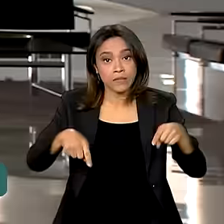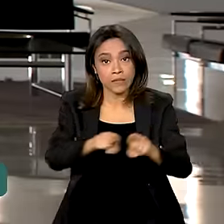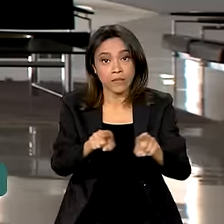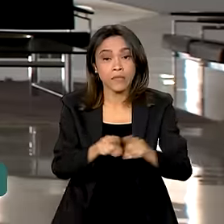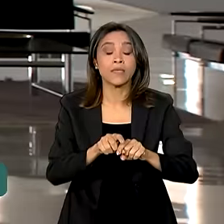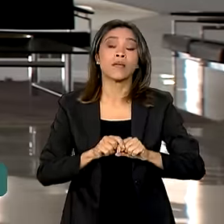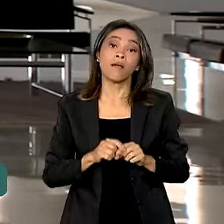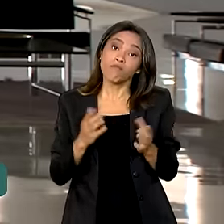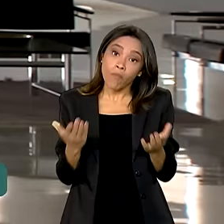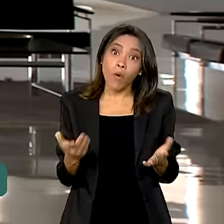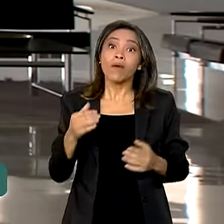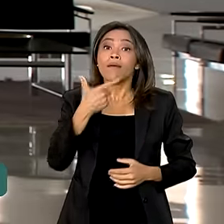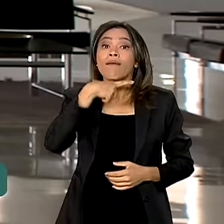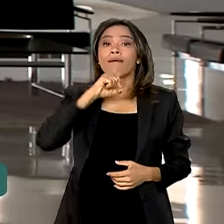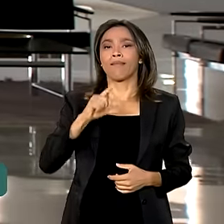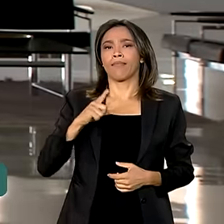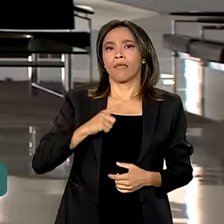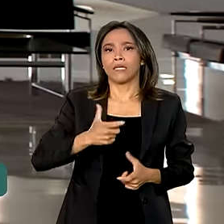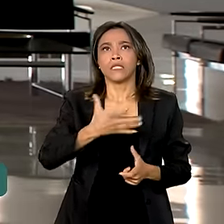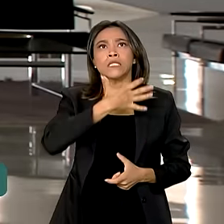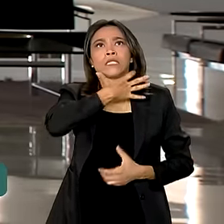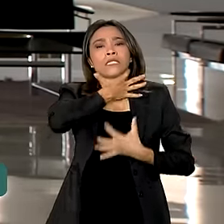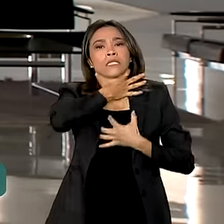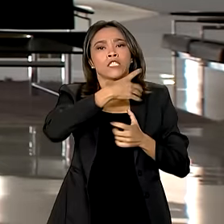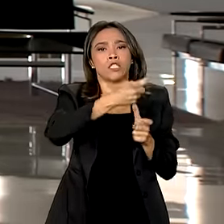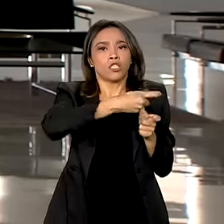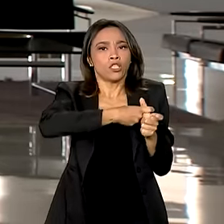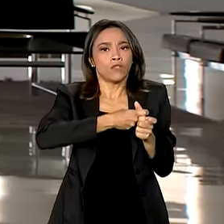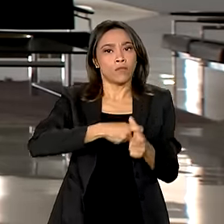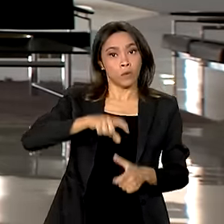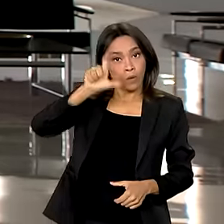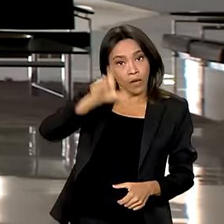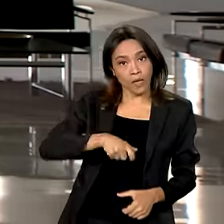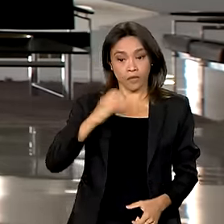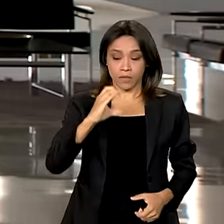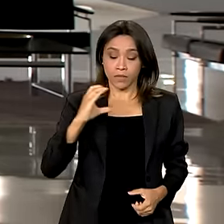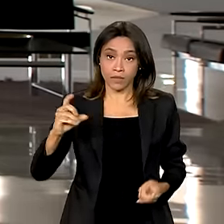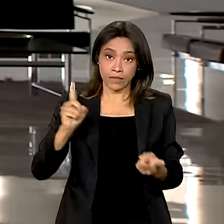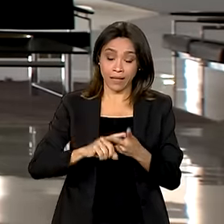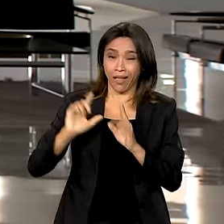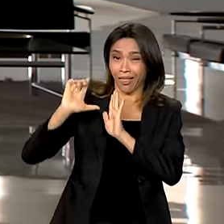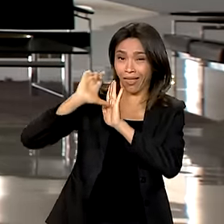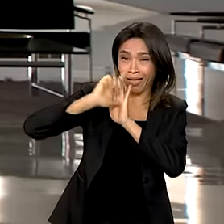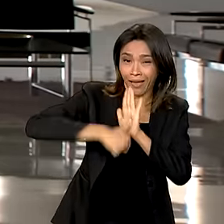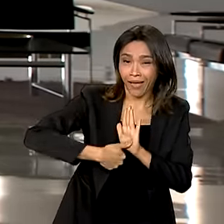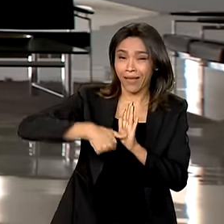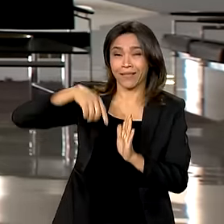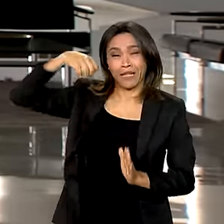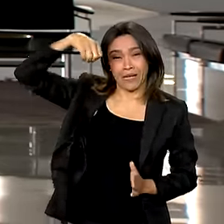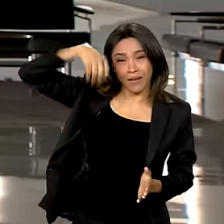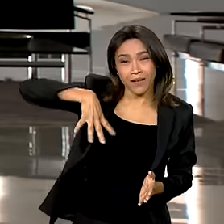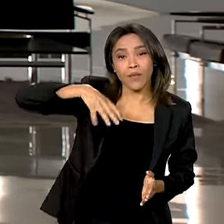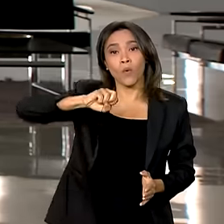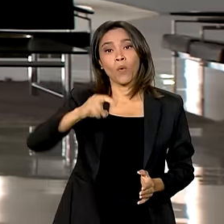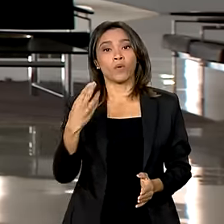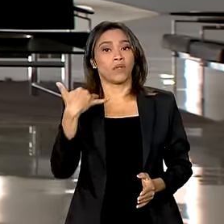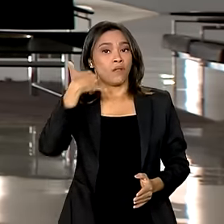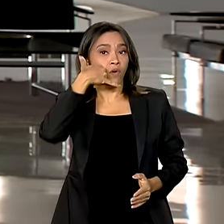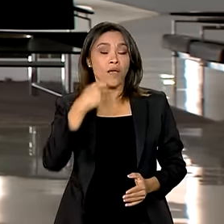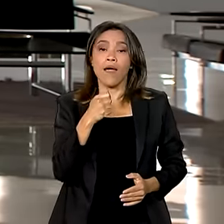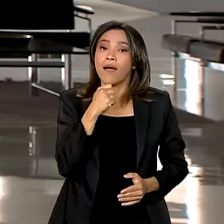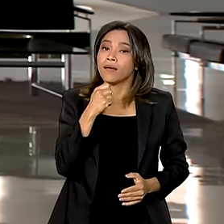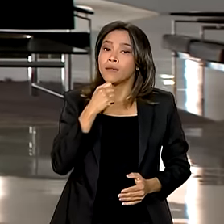É isso. Quem tem dívidas com cartão de crédito, contas atrasadas de água, luz ou telefone e ainda não